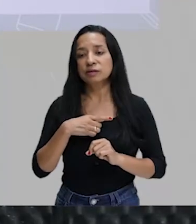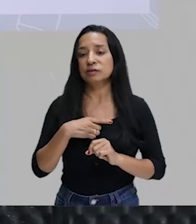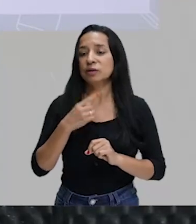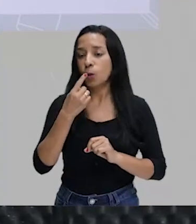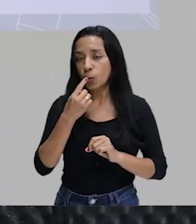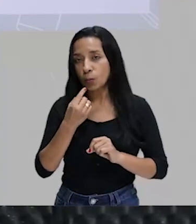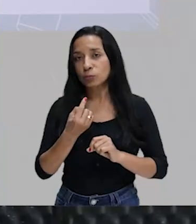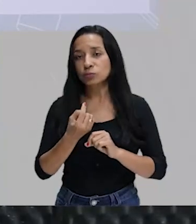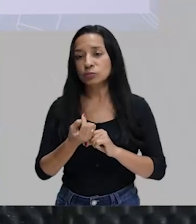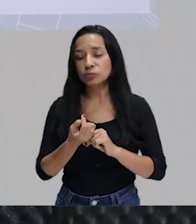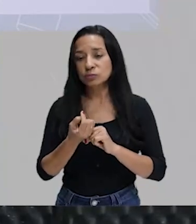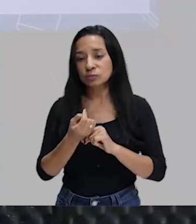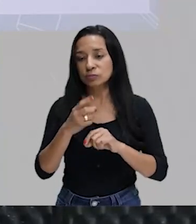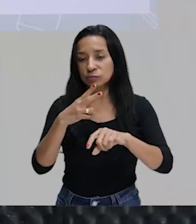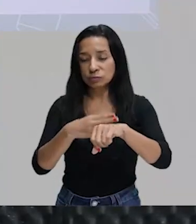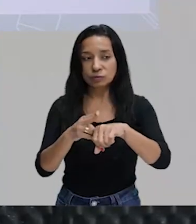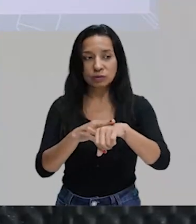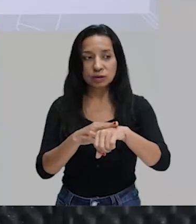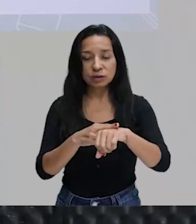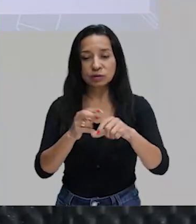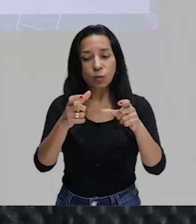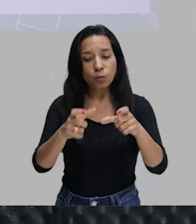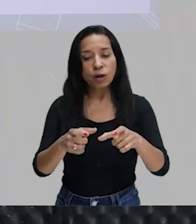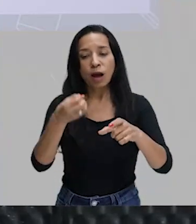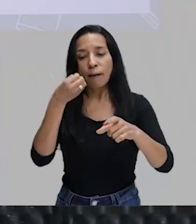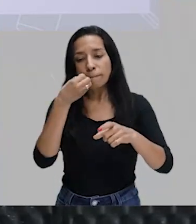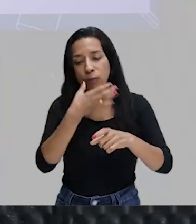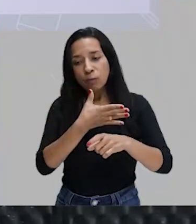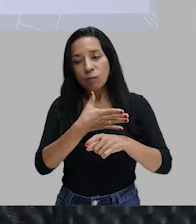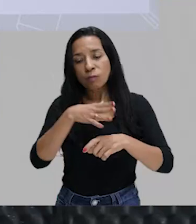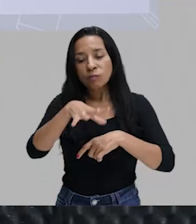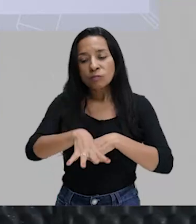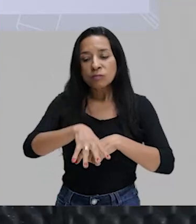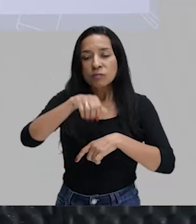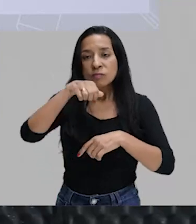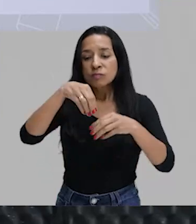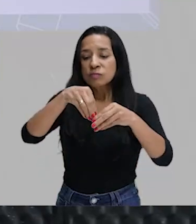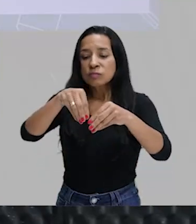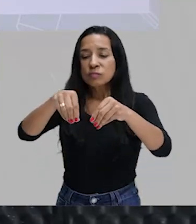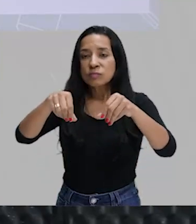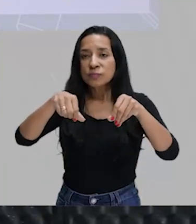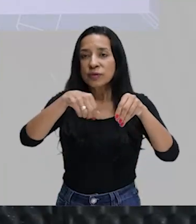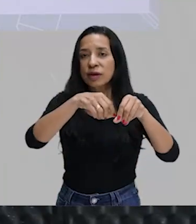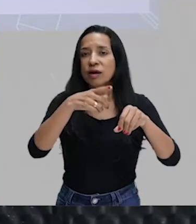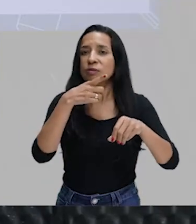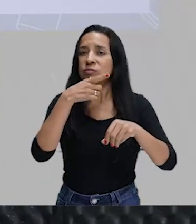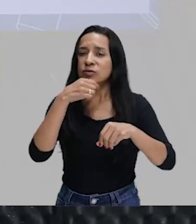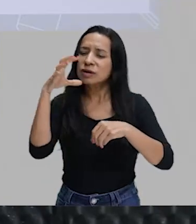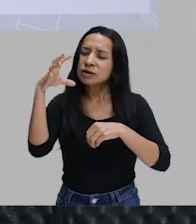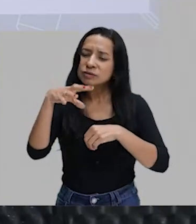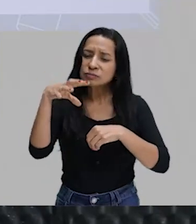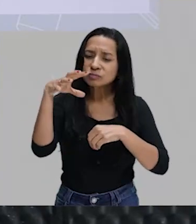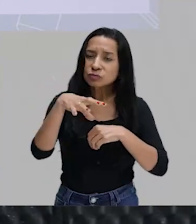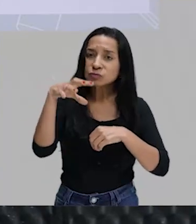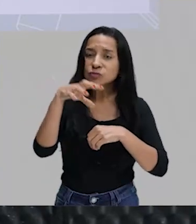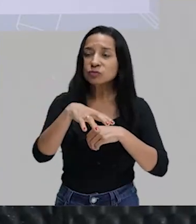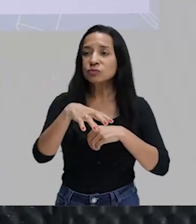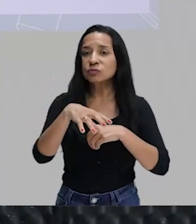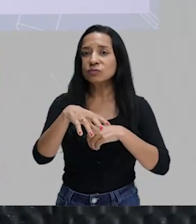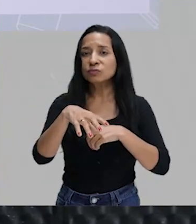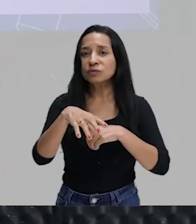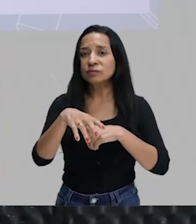esse lugar é um lugar bom. Cheiro de terra molhada, tem gente que gosta, né, lugar